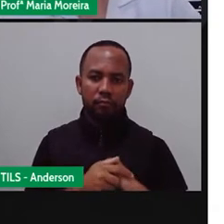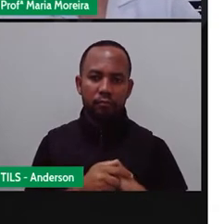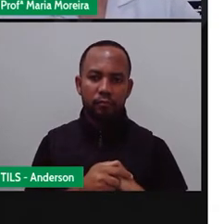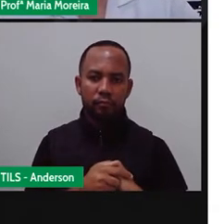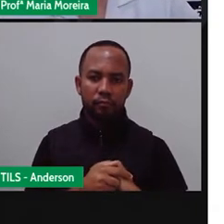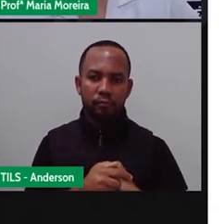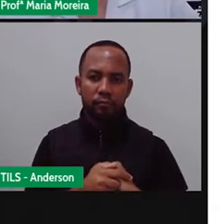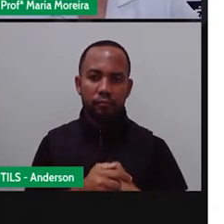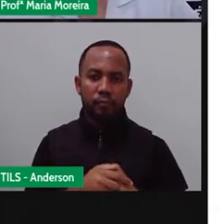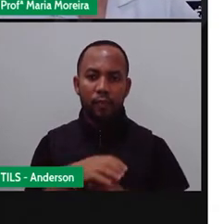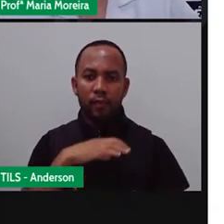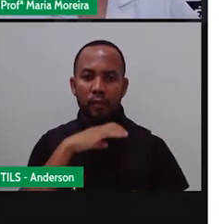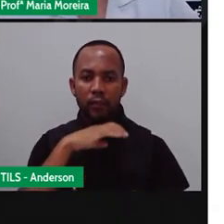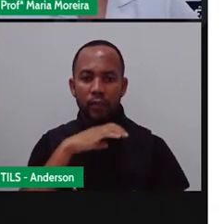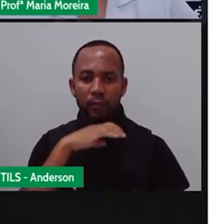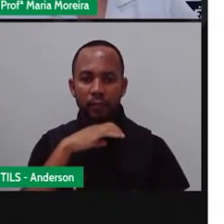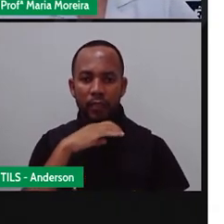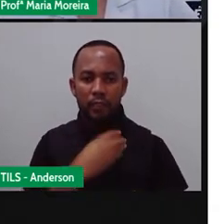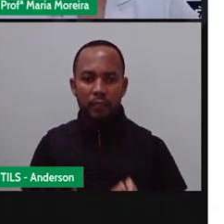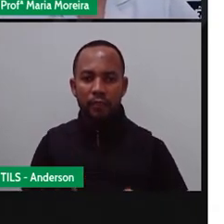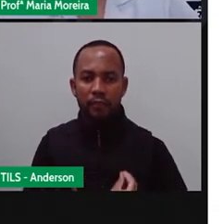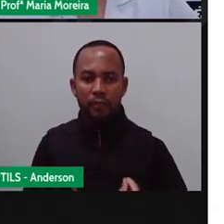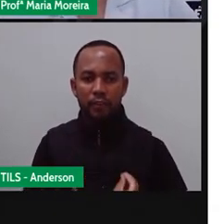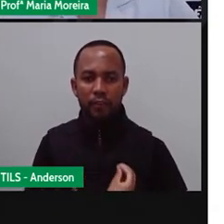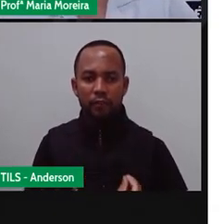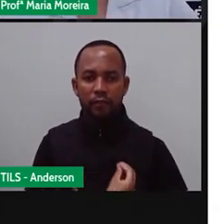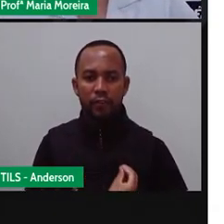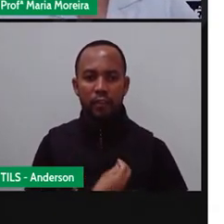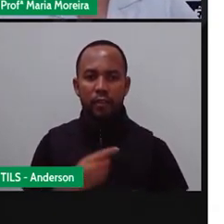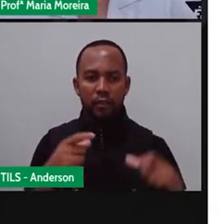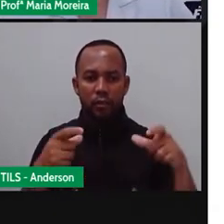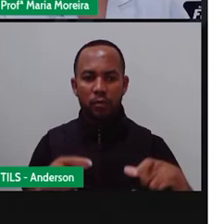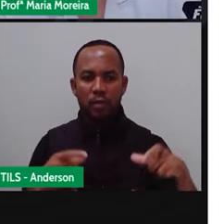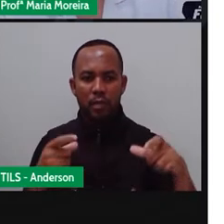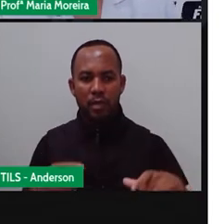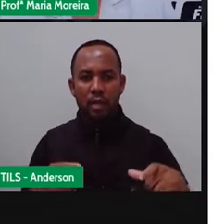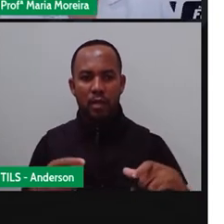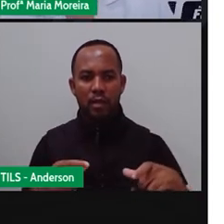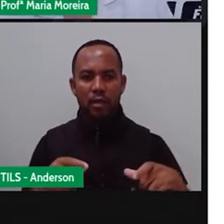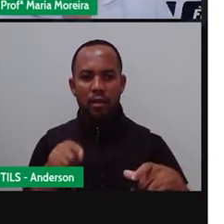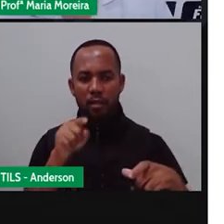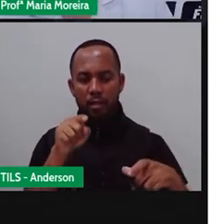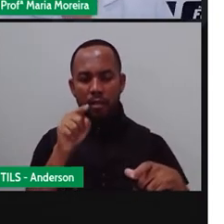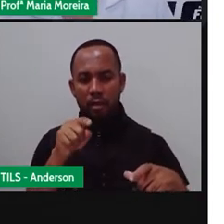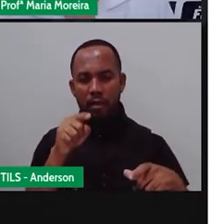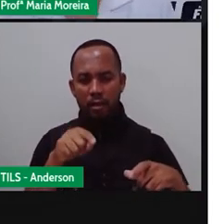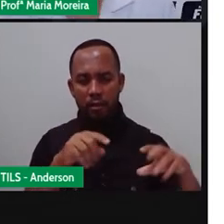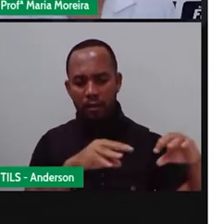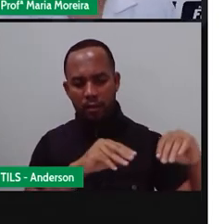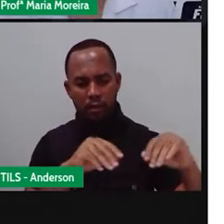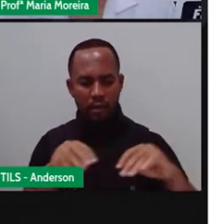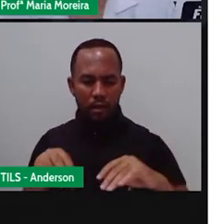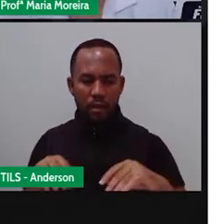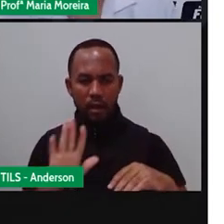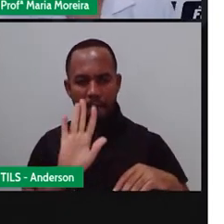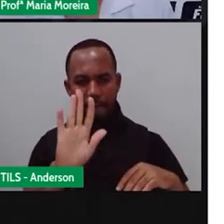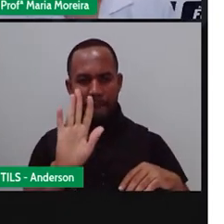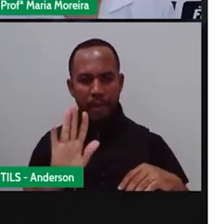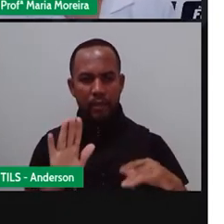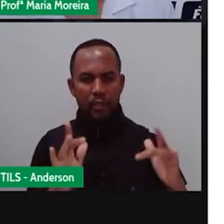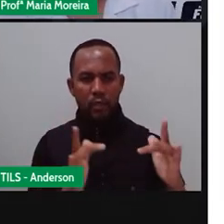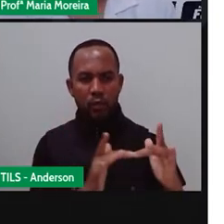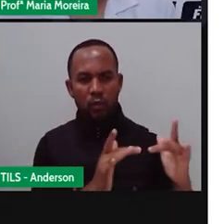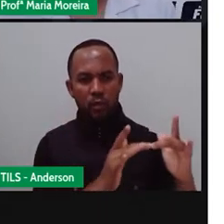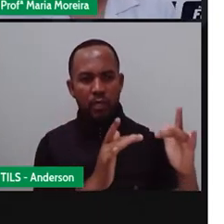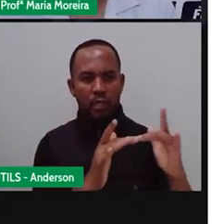Bom, estes animais passam a viver na terra, no entanto, eles têm sempre esse contato com o quê? Com locais